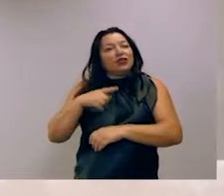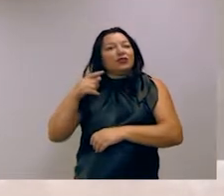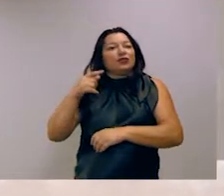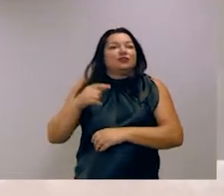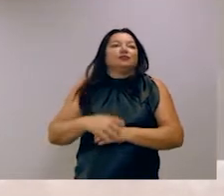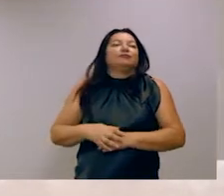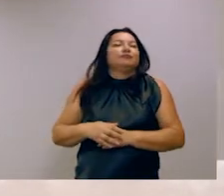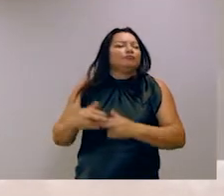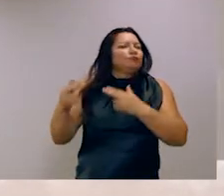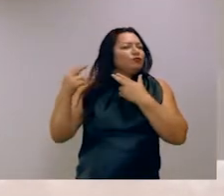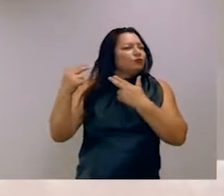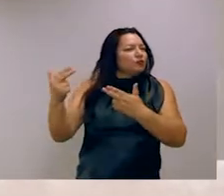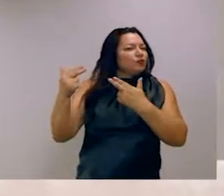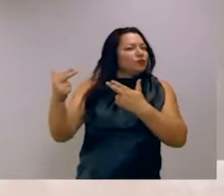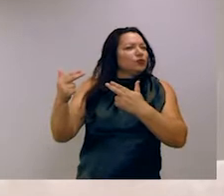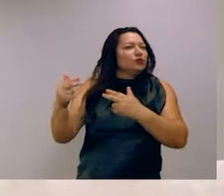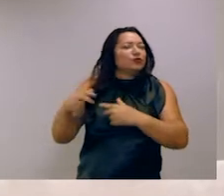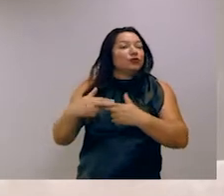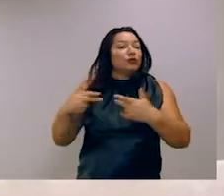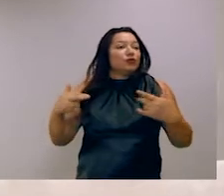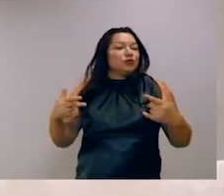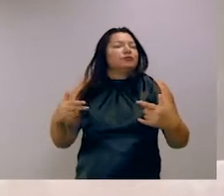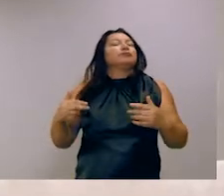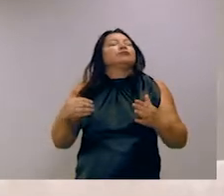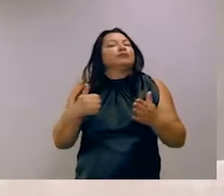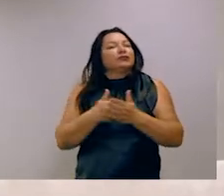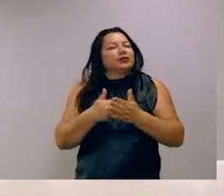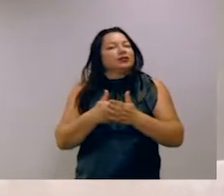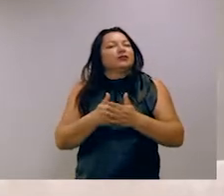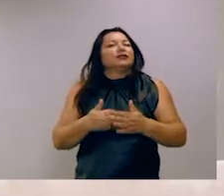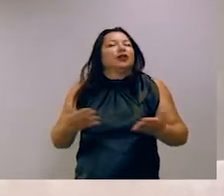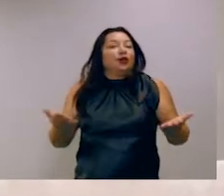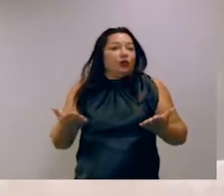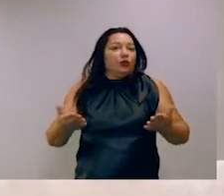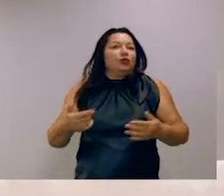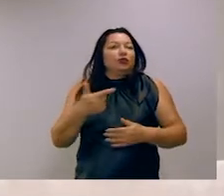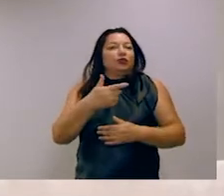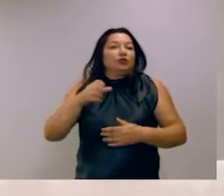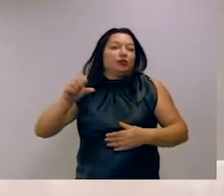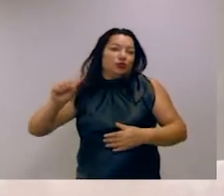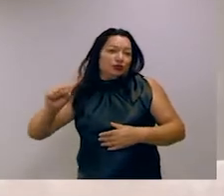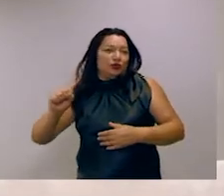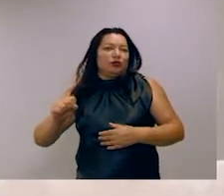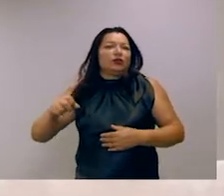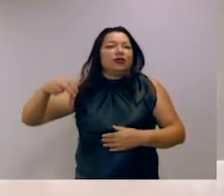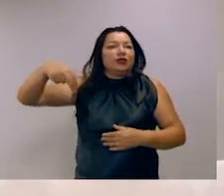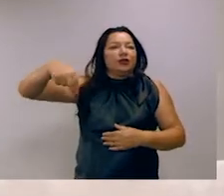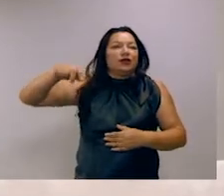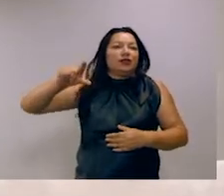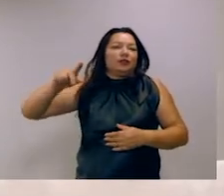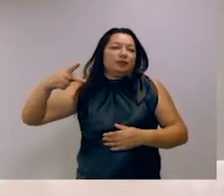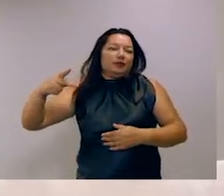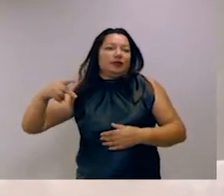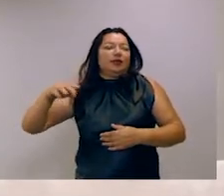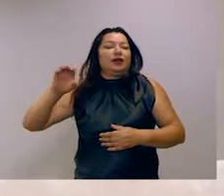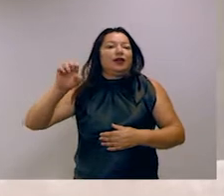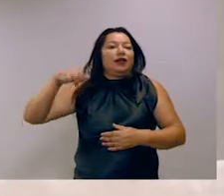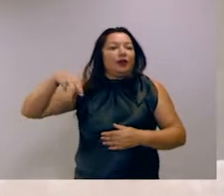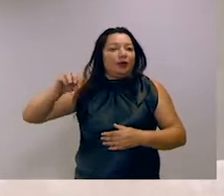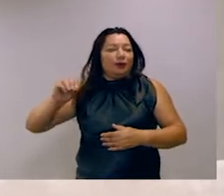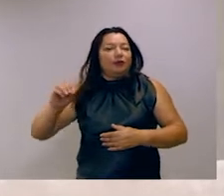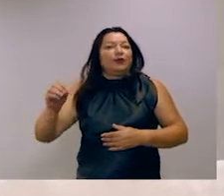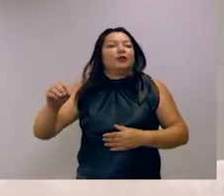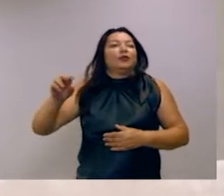significativos e tudo isso bem recente. Aí tem essa sequência de ELMO, ULM Fit, Bert e GPT-2. E,